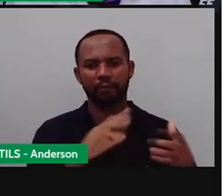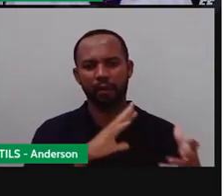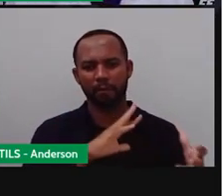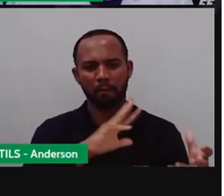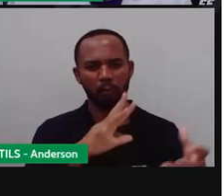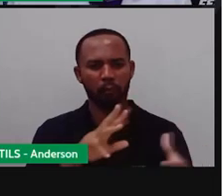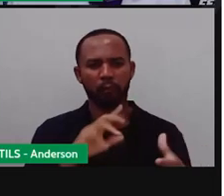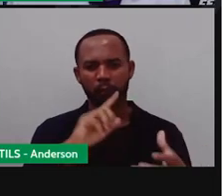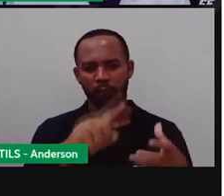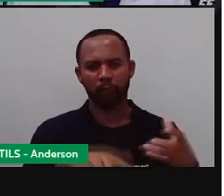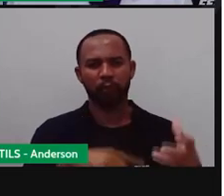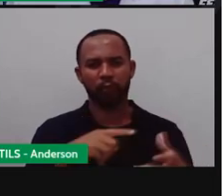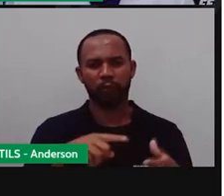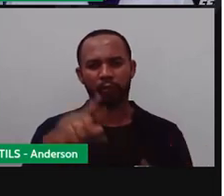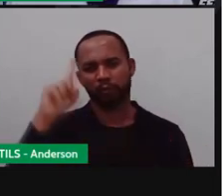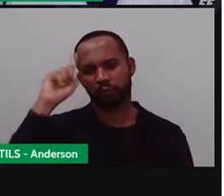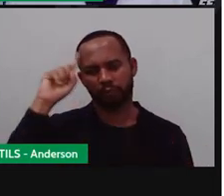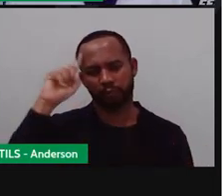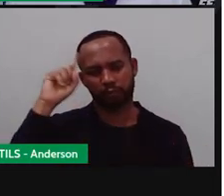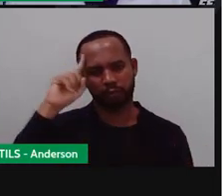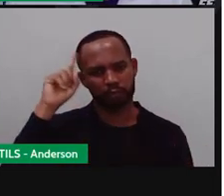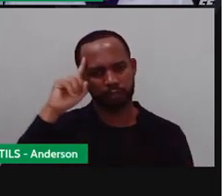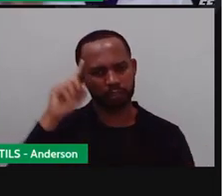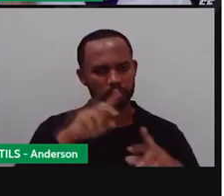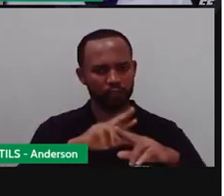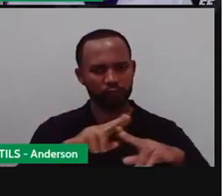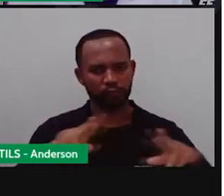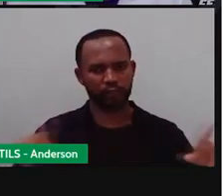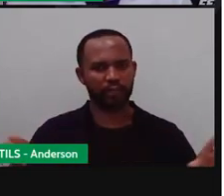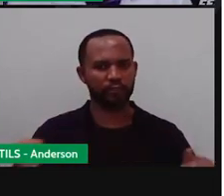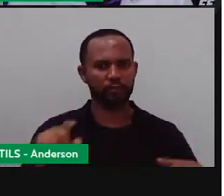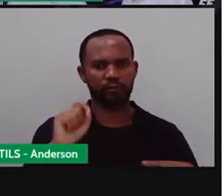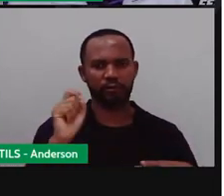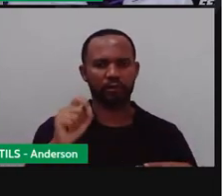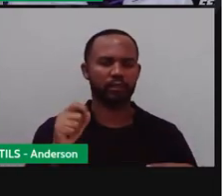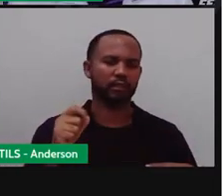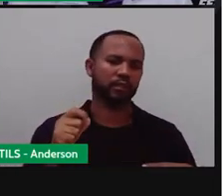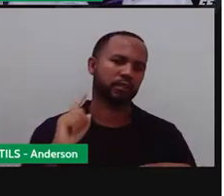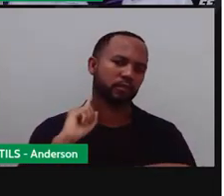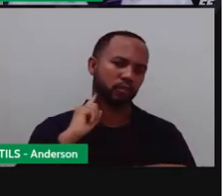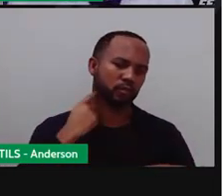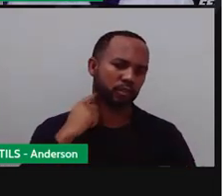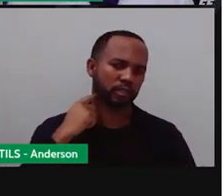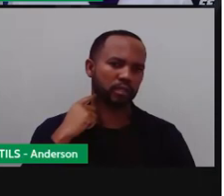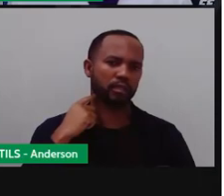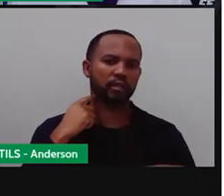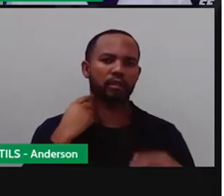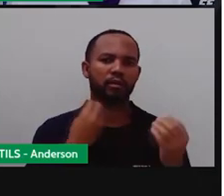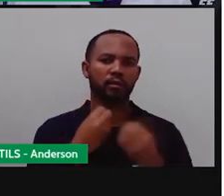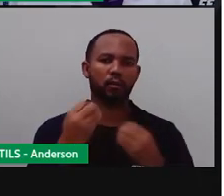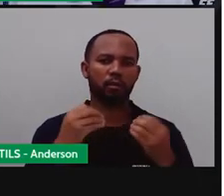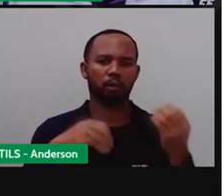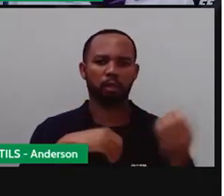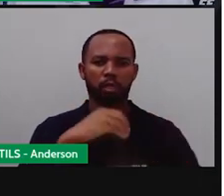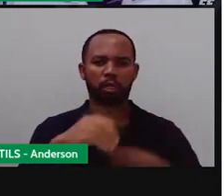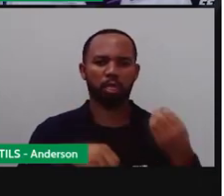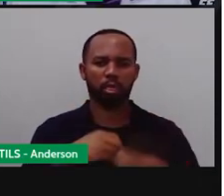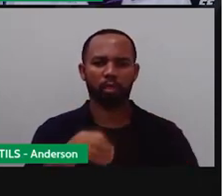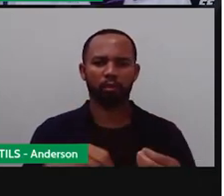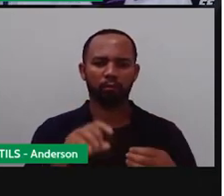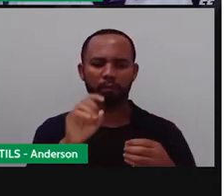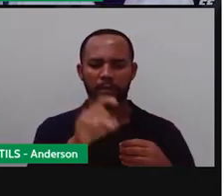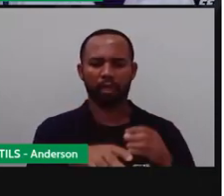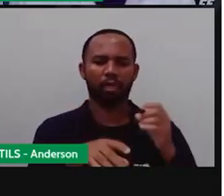mundo. A cada dia, várias toneladas são produzidas e jogadas, não isso? Muitas vezes em locais